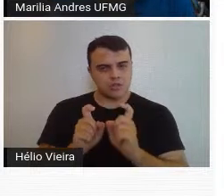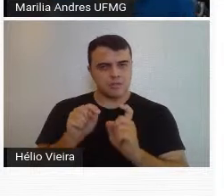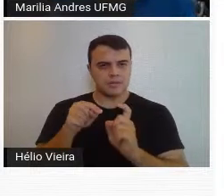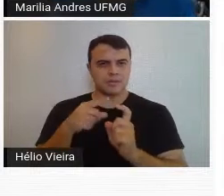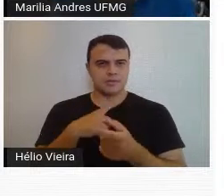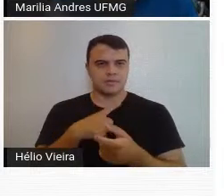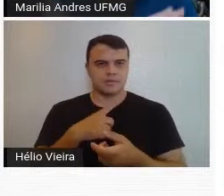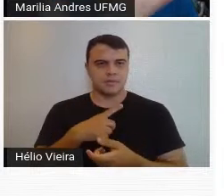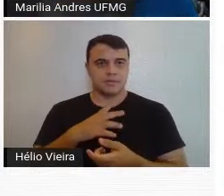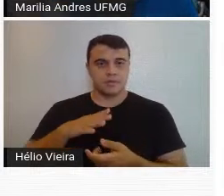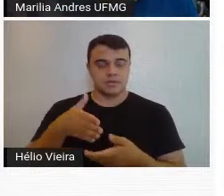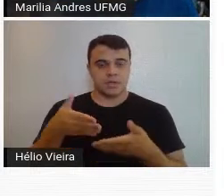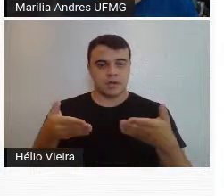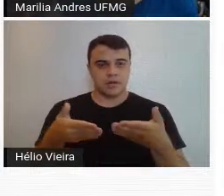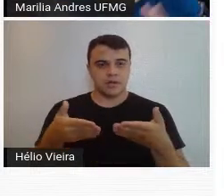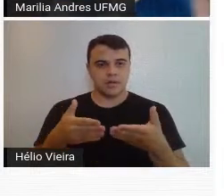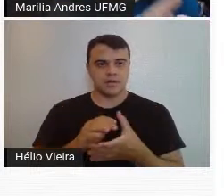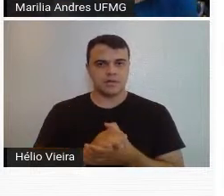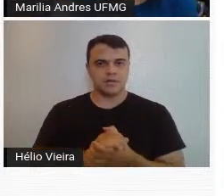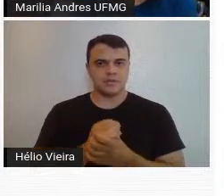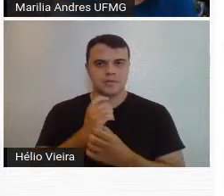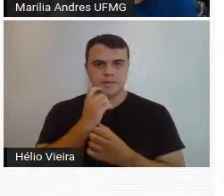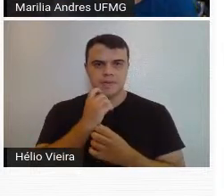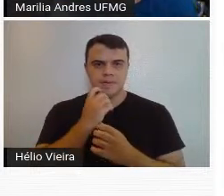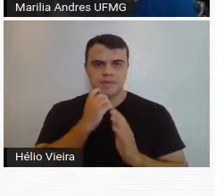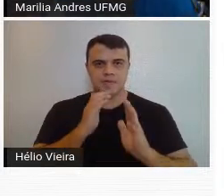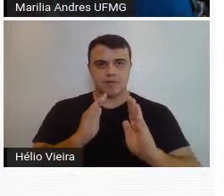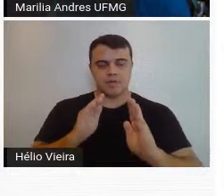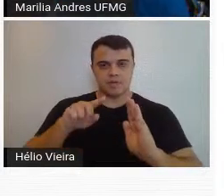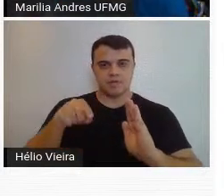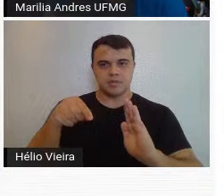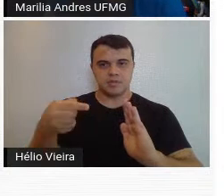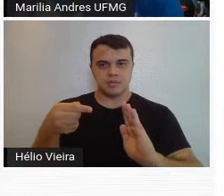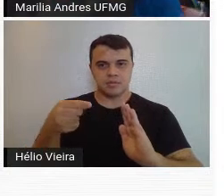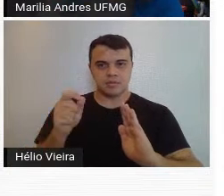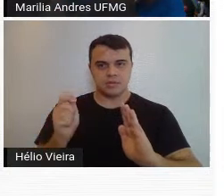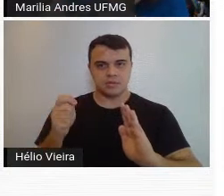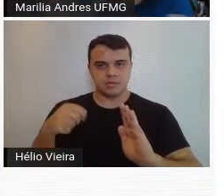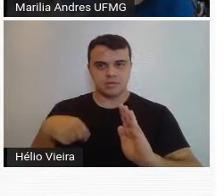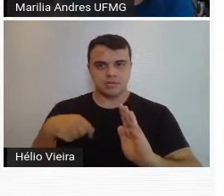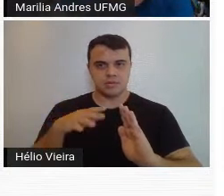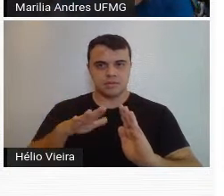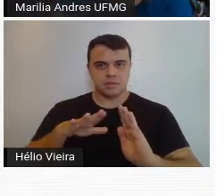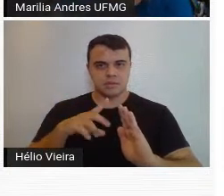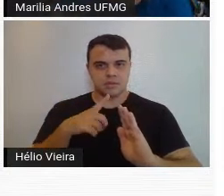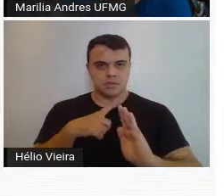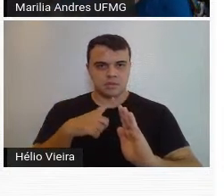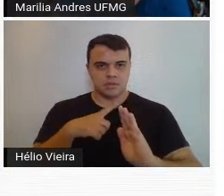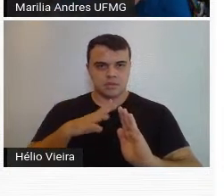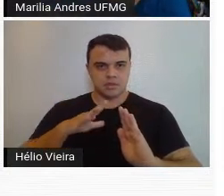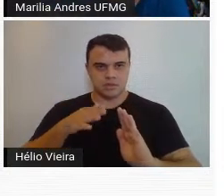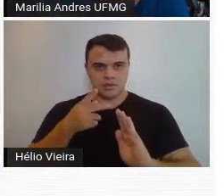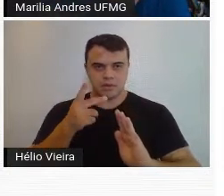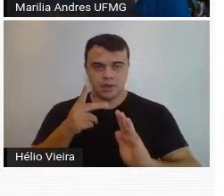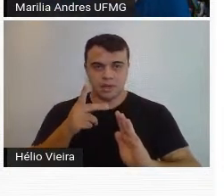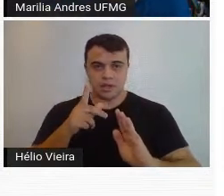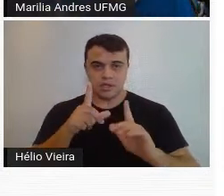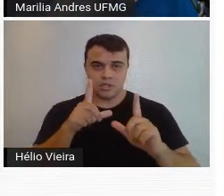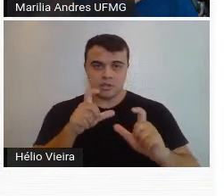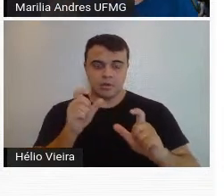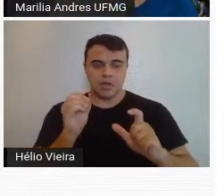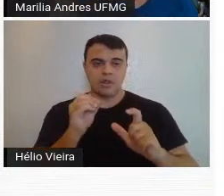Já é uma fase posterior, que ela chama de uma série chamada Cidades Iluminadas,